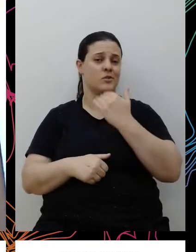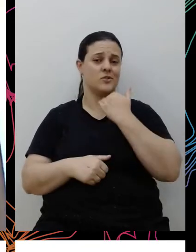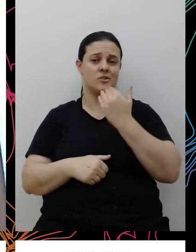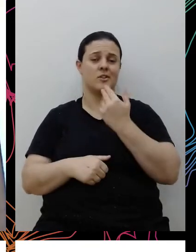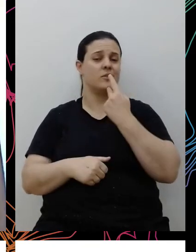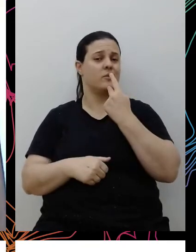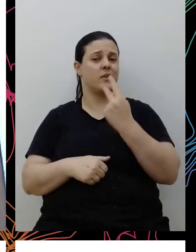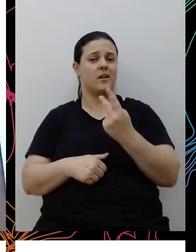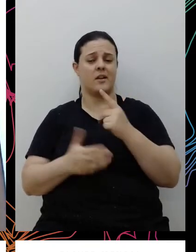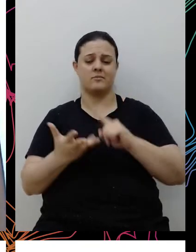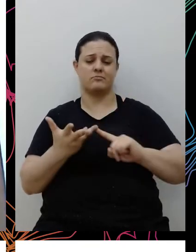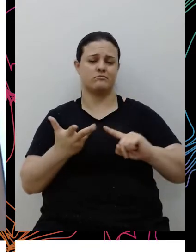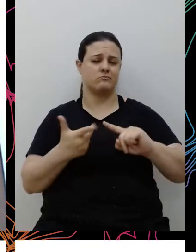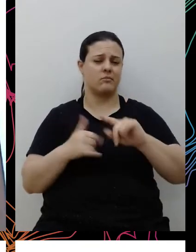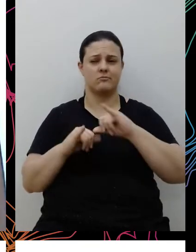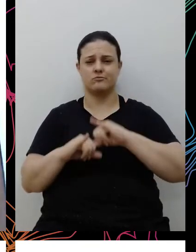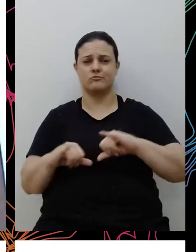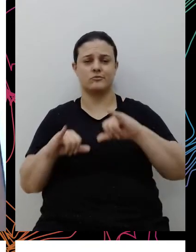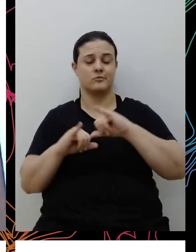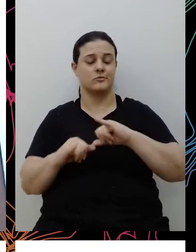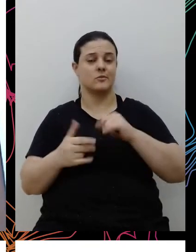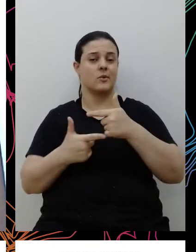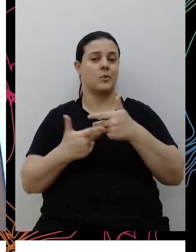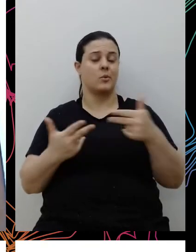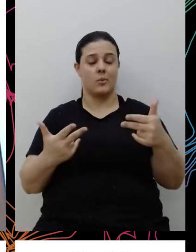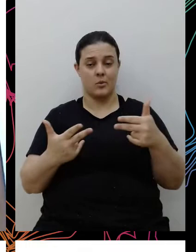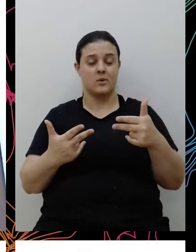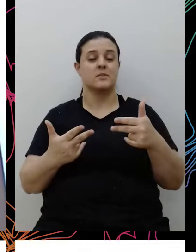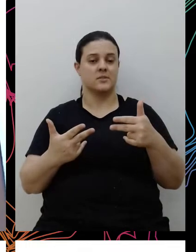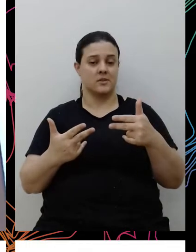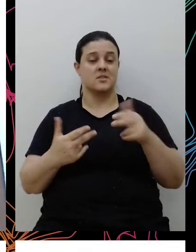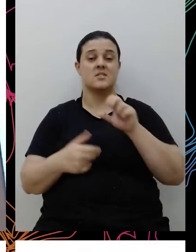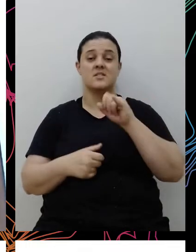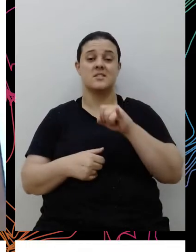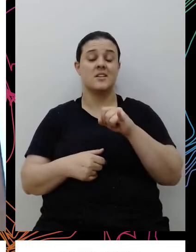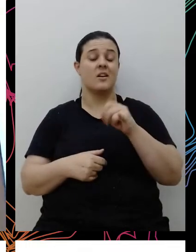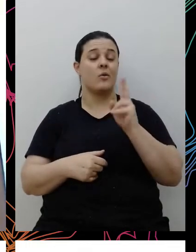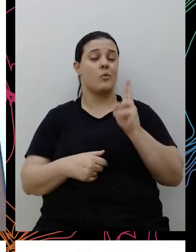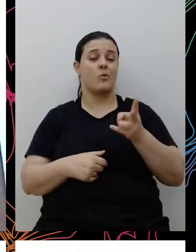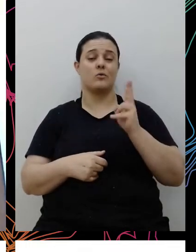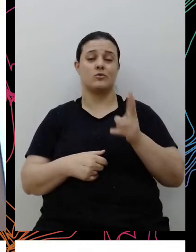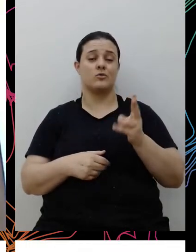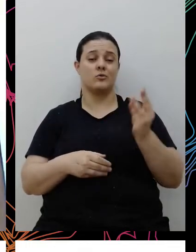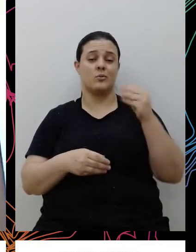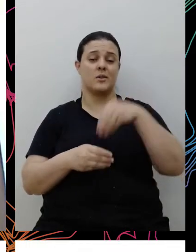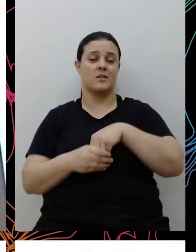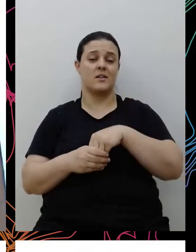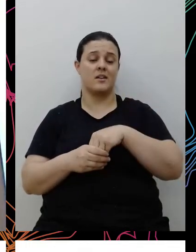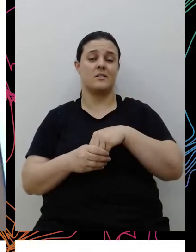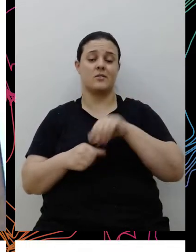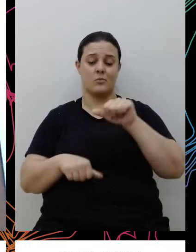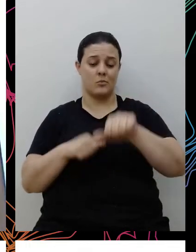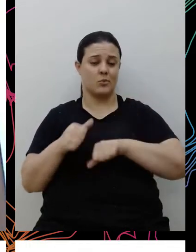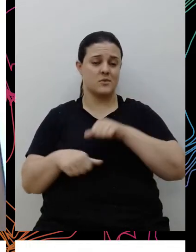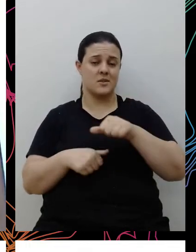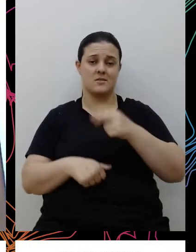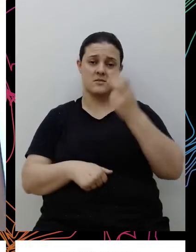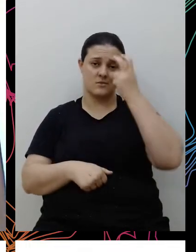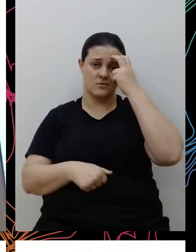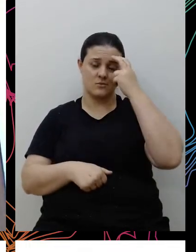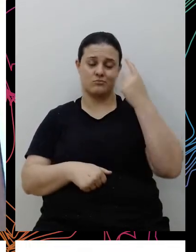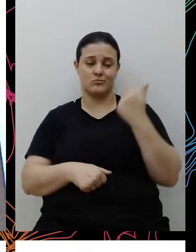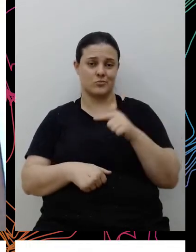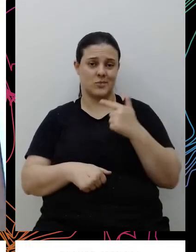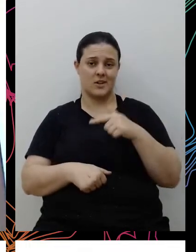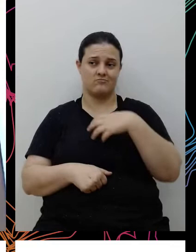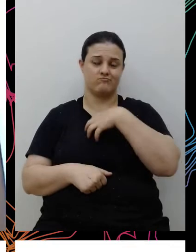práticas, campanhas, entre outras ferramentas, e a gente tem uma mudança de condução,